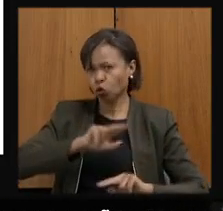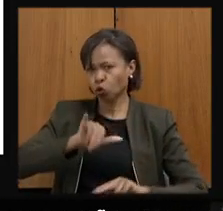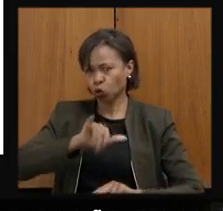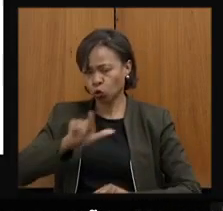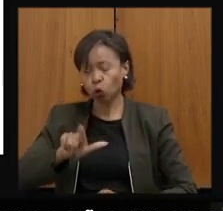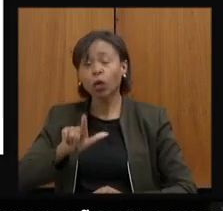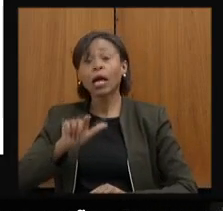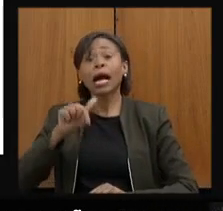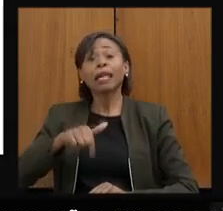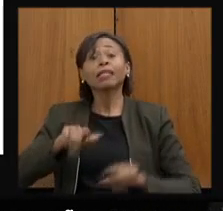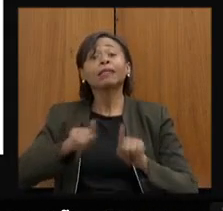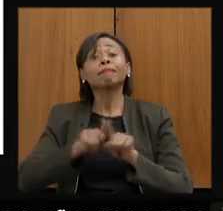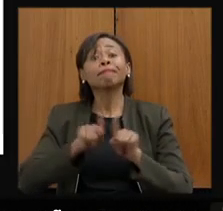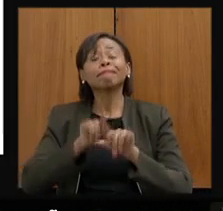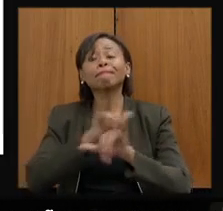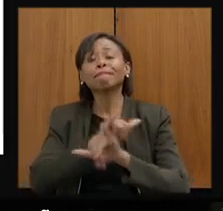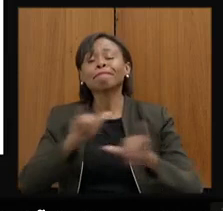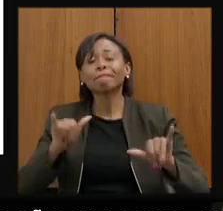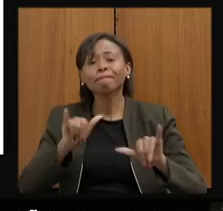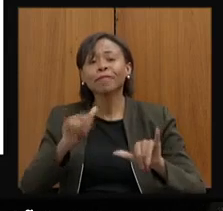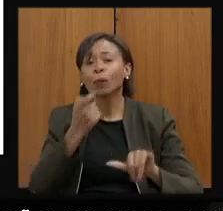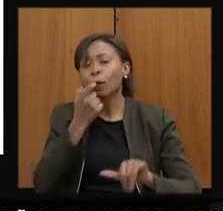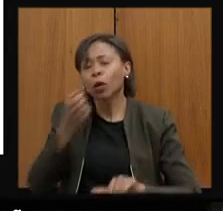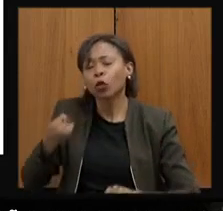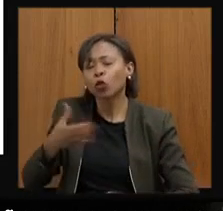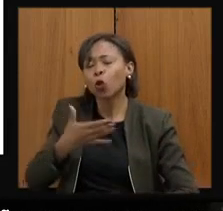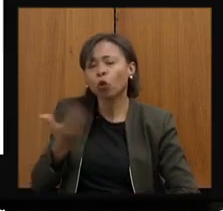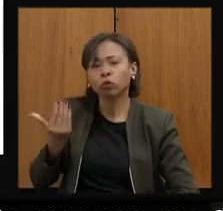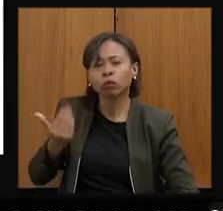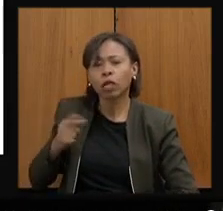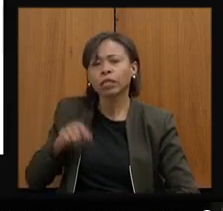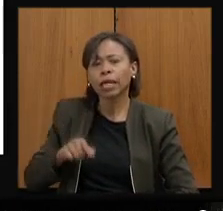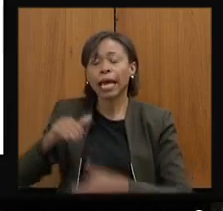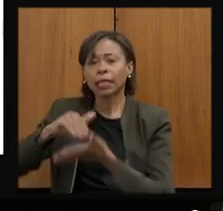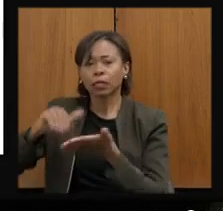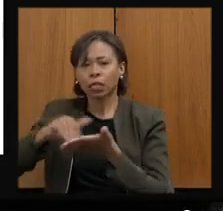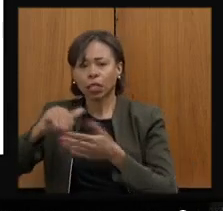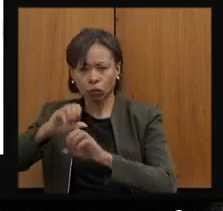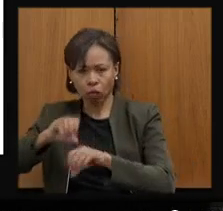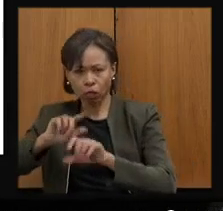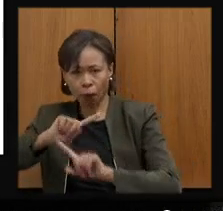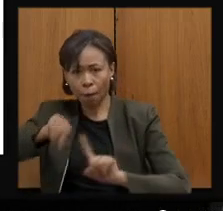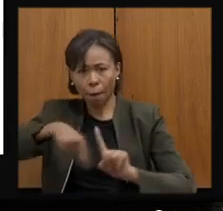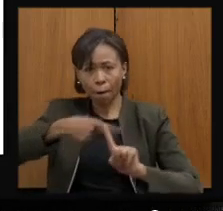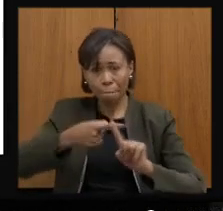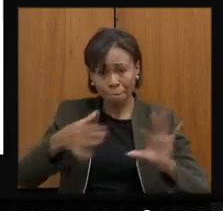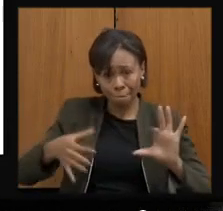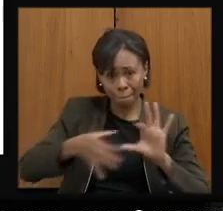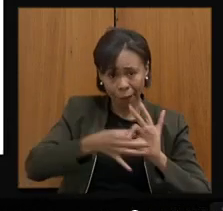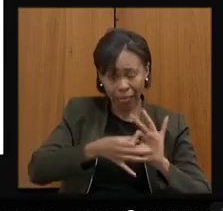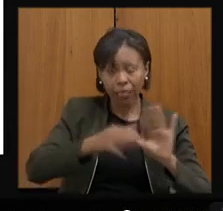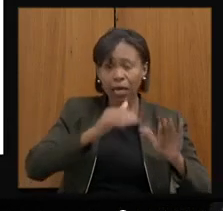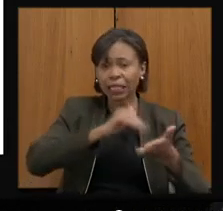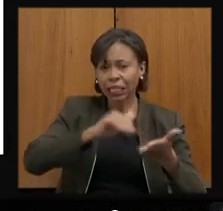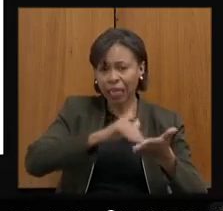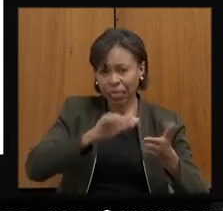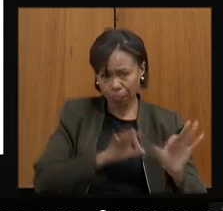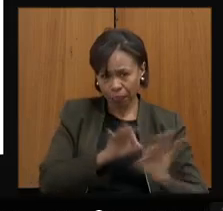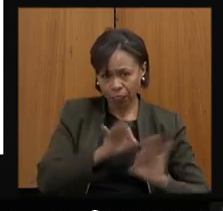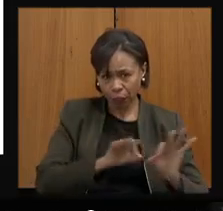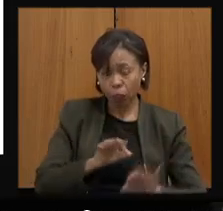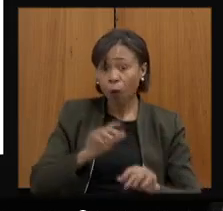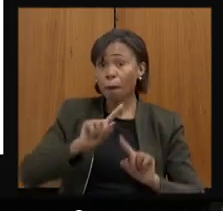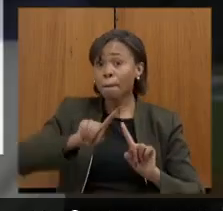e realizado nesse alinhamento entre a Secretaria de Educação e a Secretaria de Planejamento, de mais 4 mil